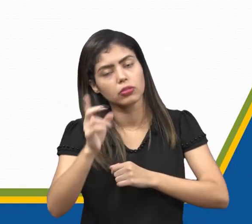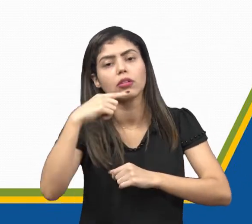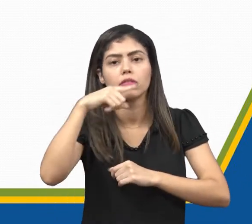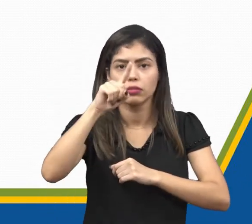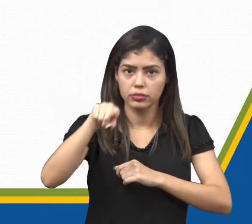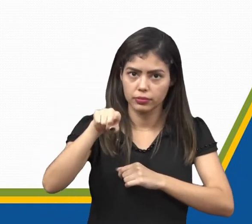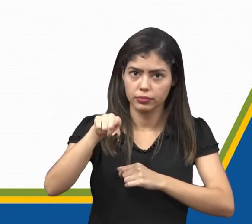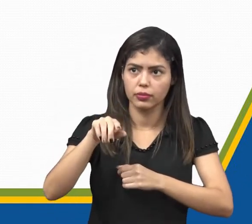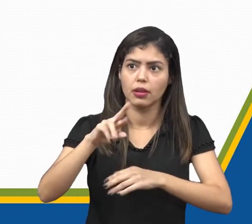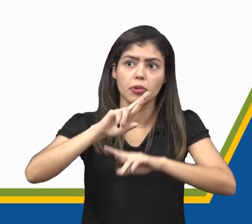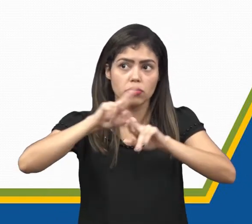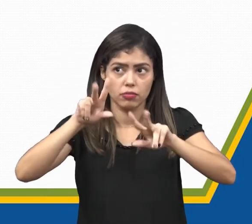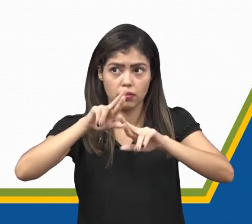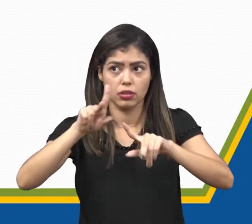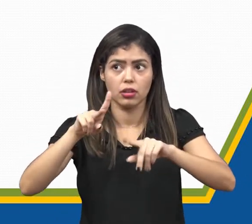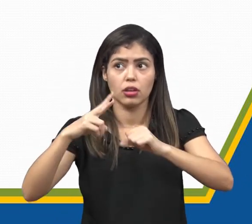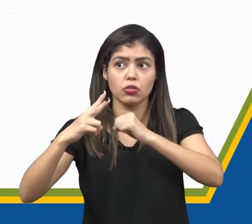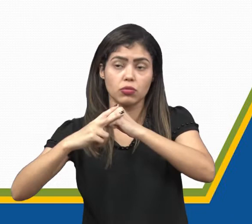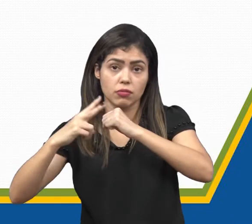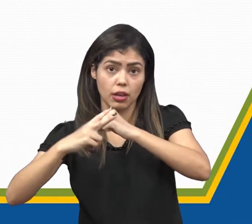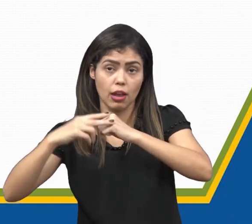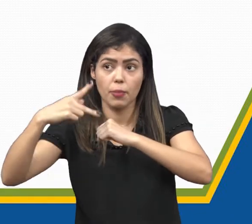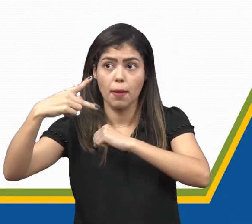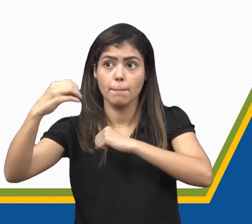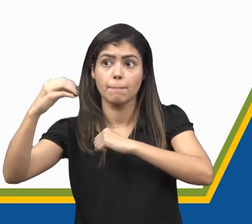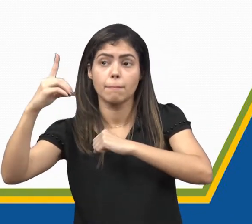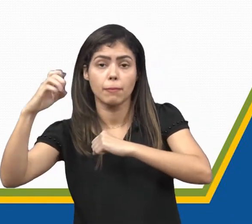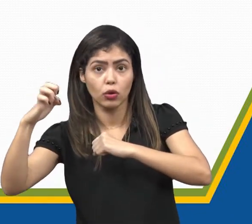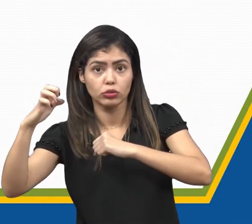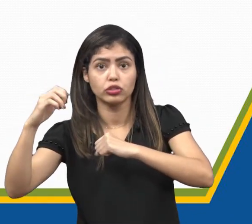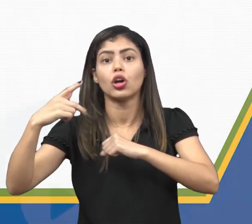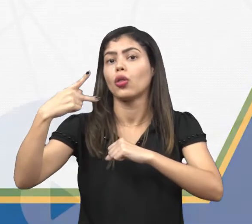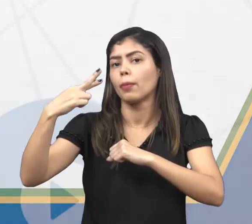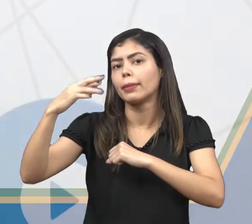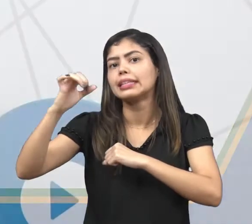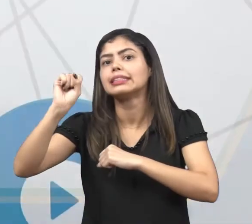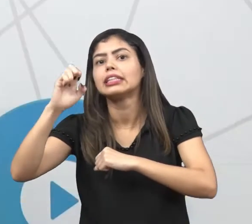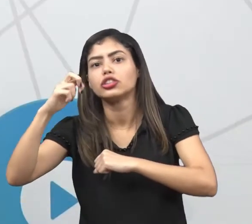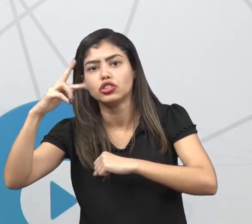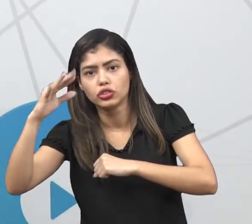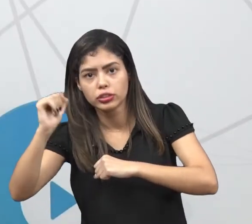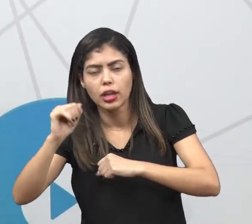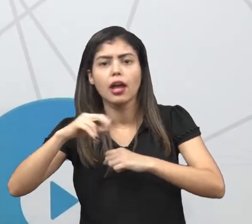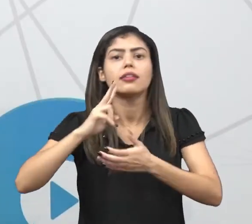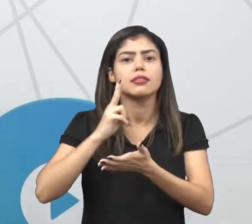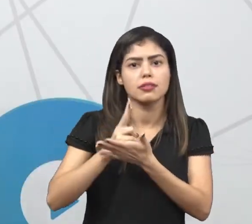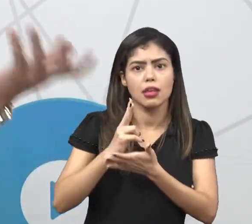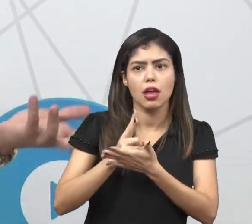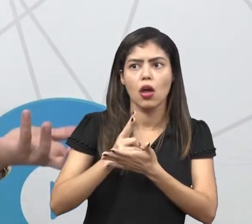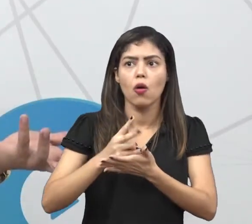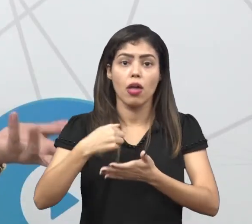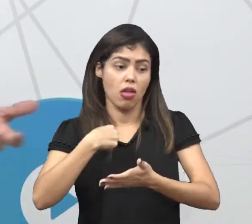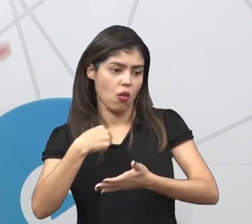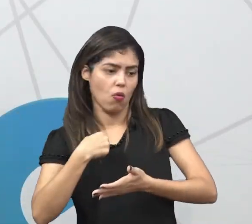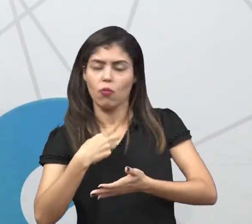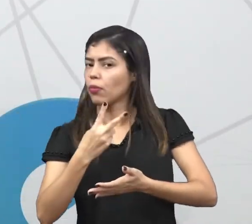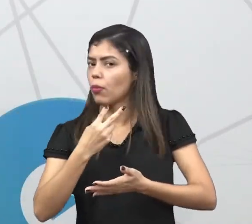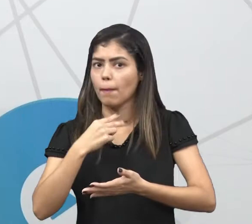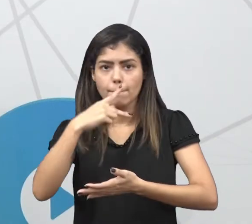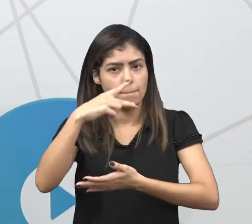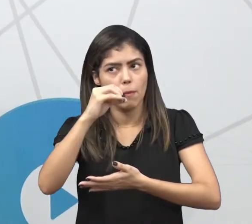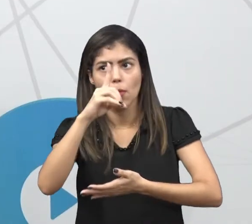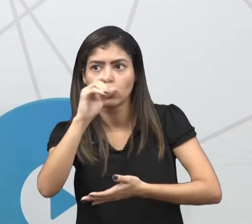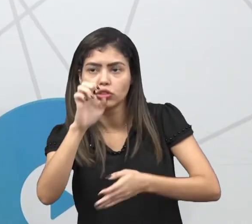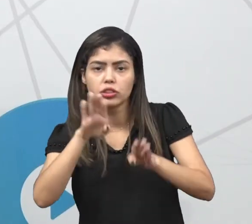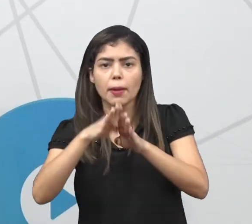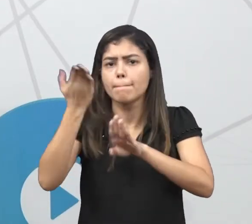circunflexo para se diferenciar do verbo pode no presente. Então, toda vez que eu digo assim, eu não pôde ajudar, passado,